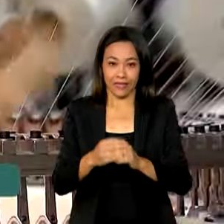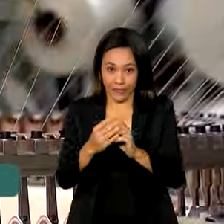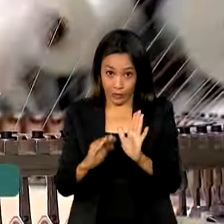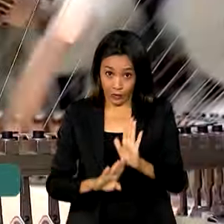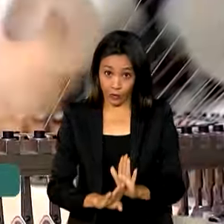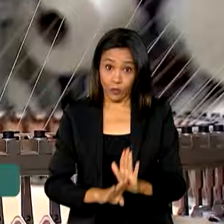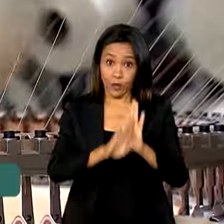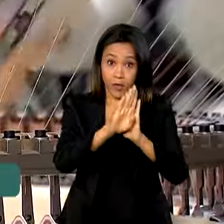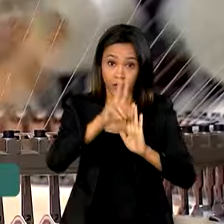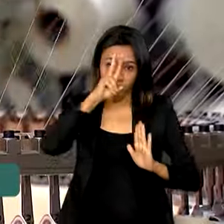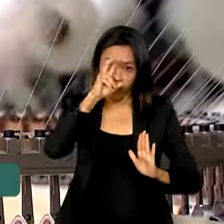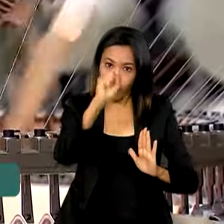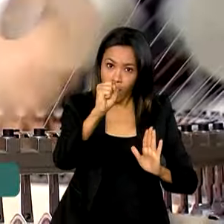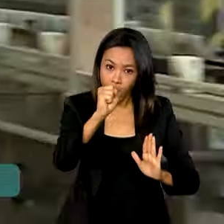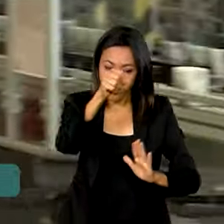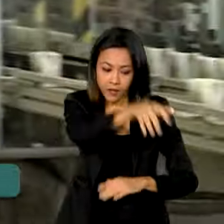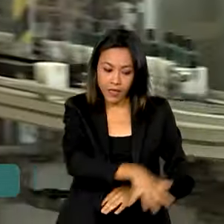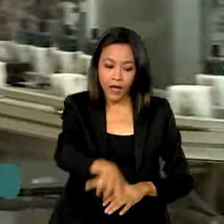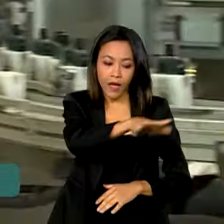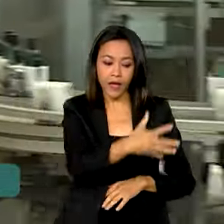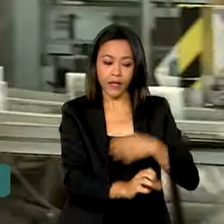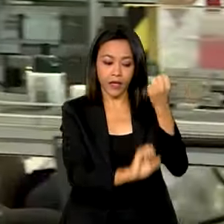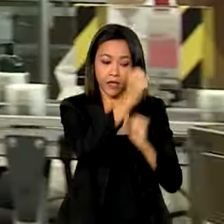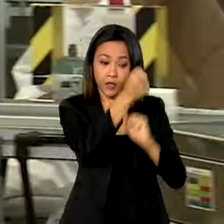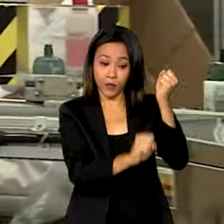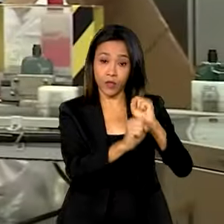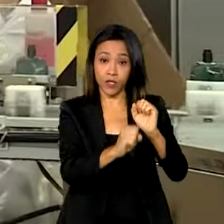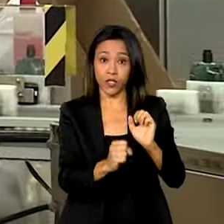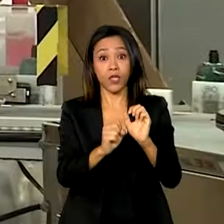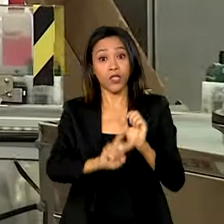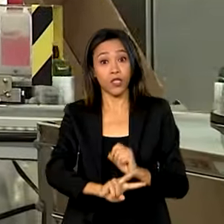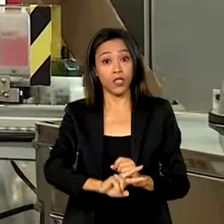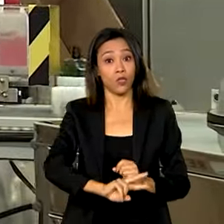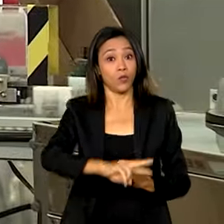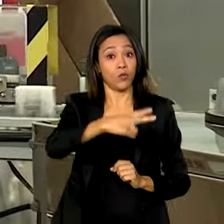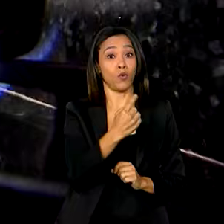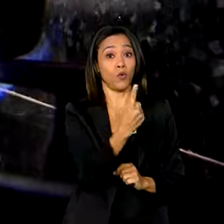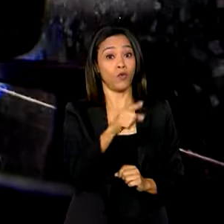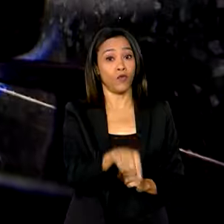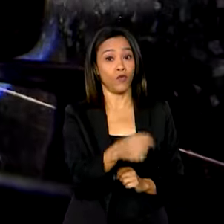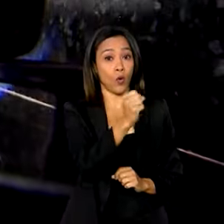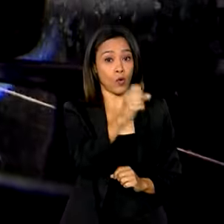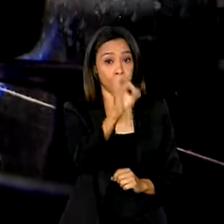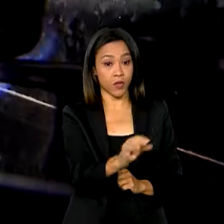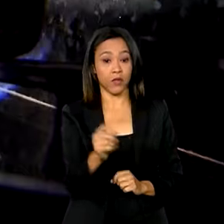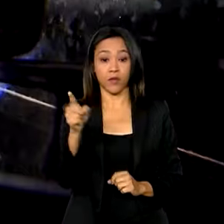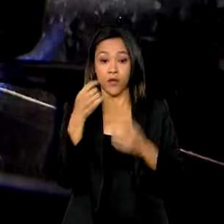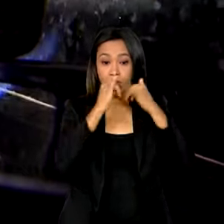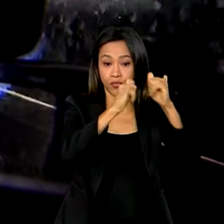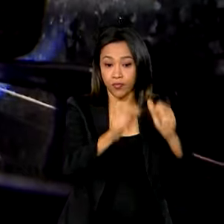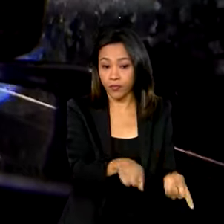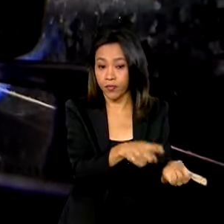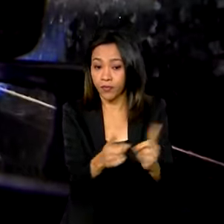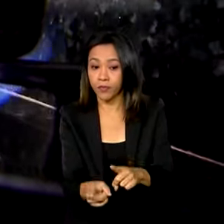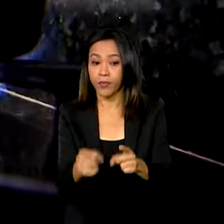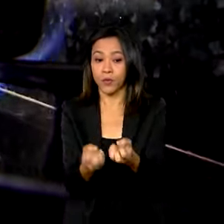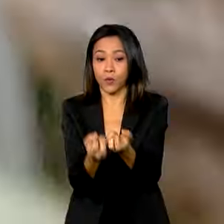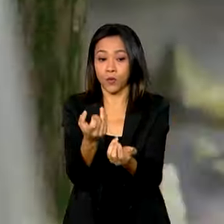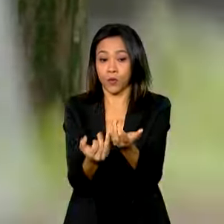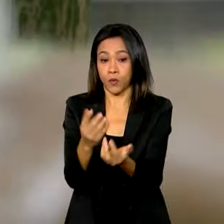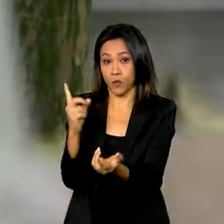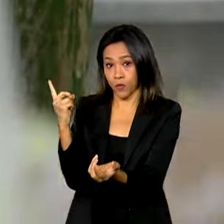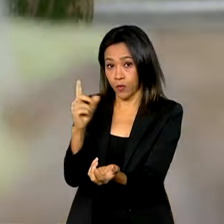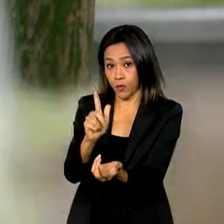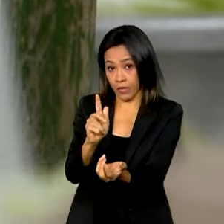ocorreu na indústria, que subiu 1,8%, puxado pelas atividades de eletricidade e gás em residências.